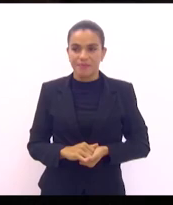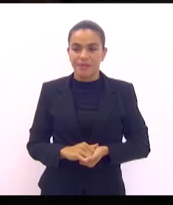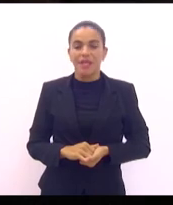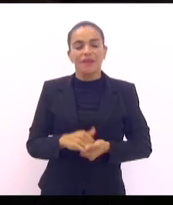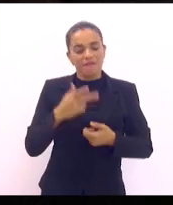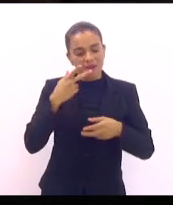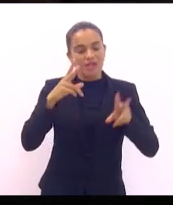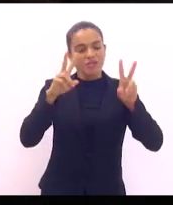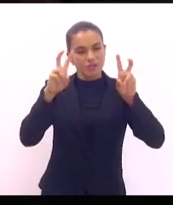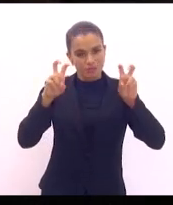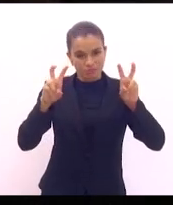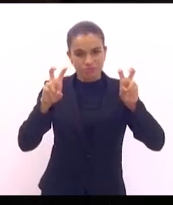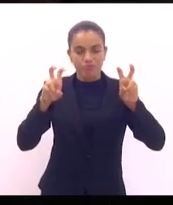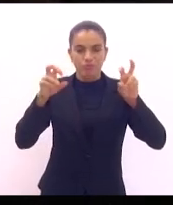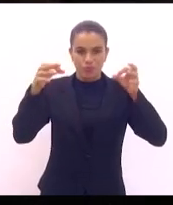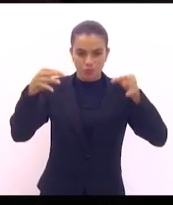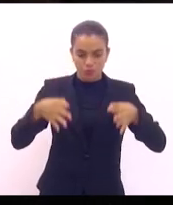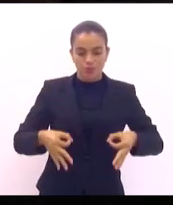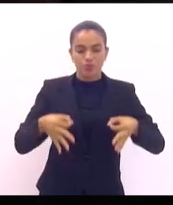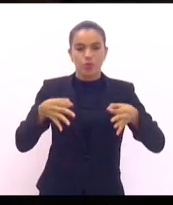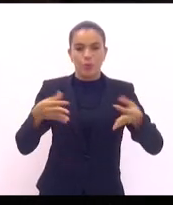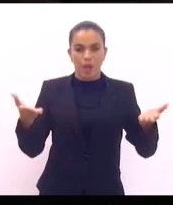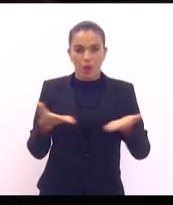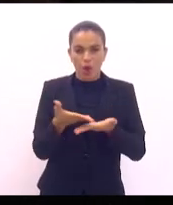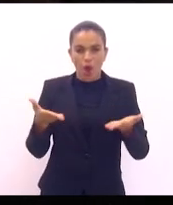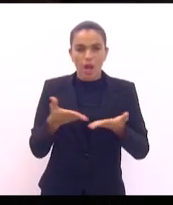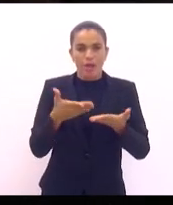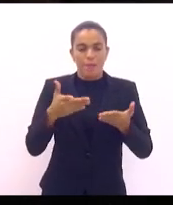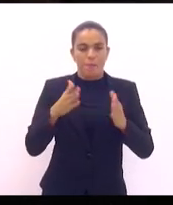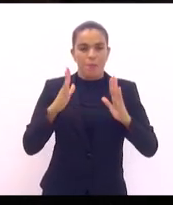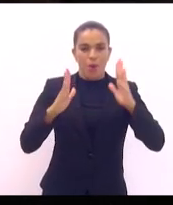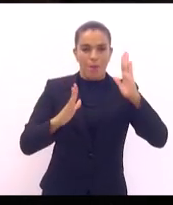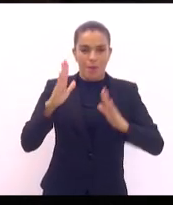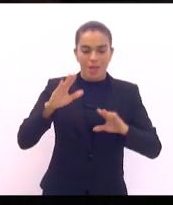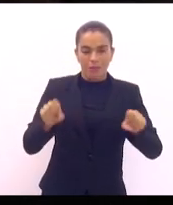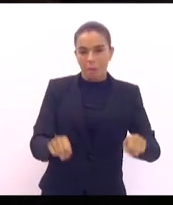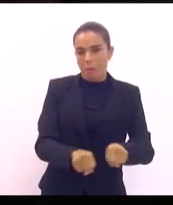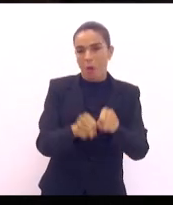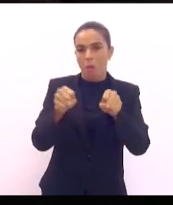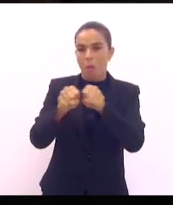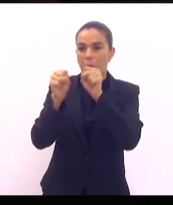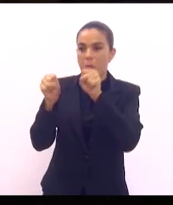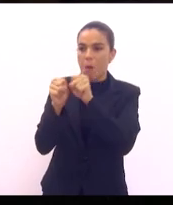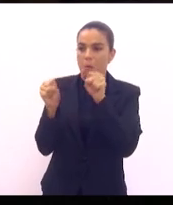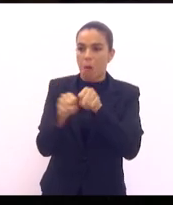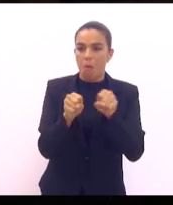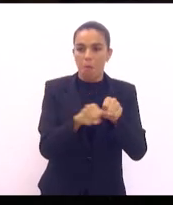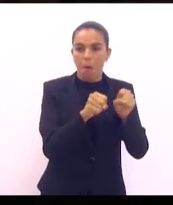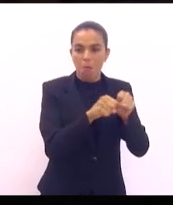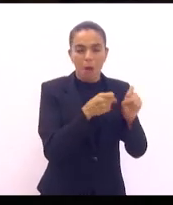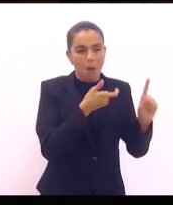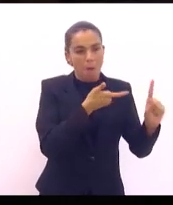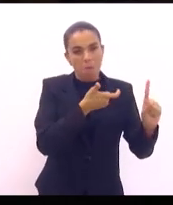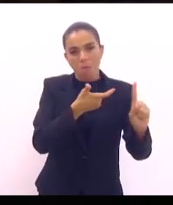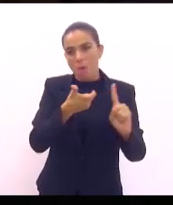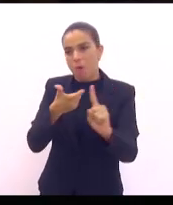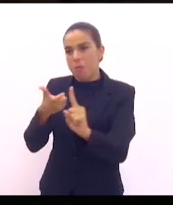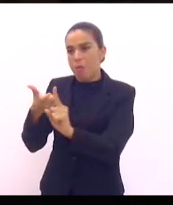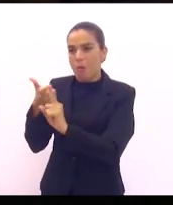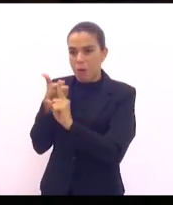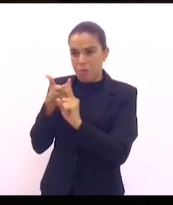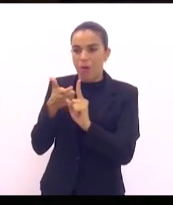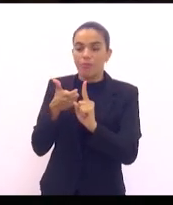perpassa esse momento bélico, destrutivo que nós vivemos. É triste, senhor presidente,